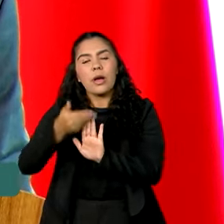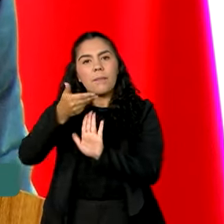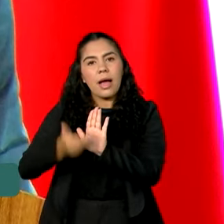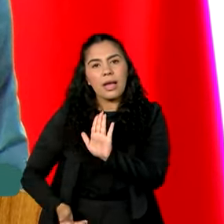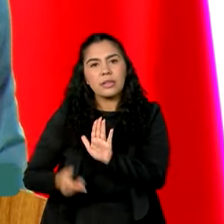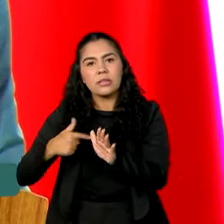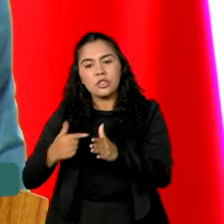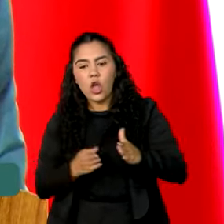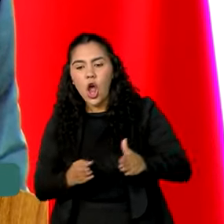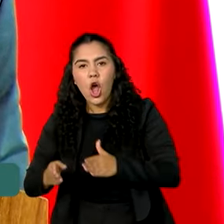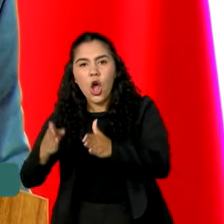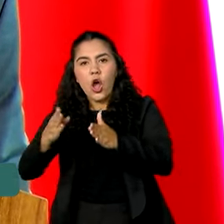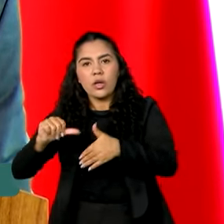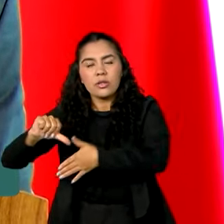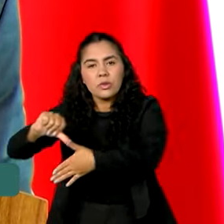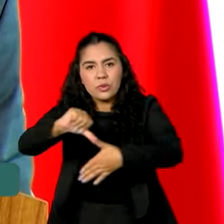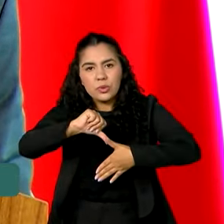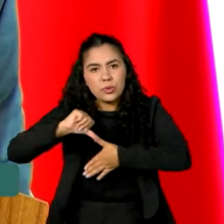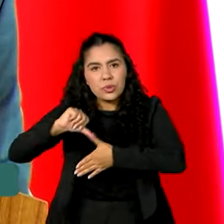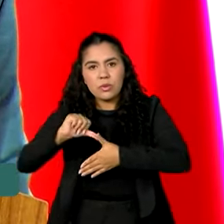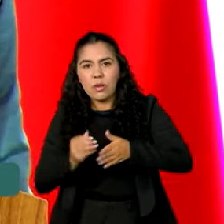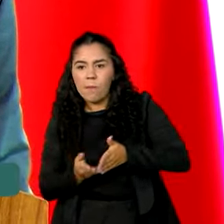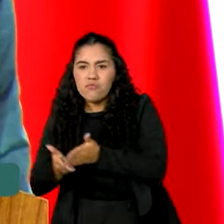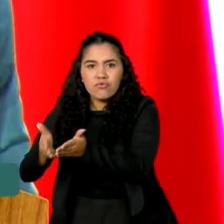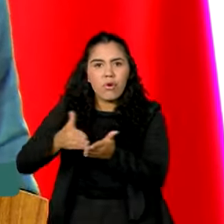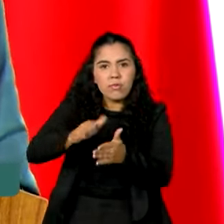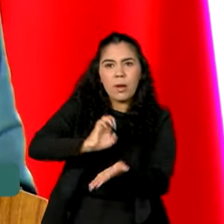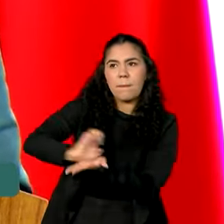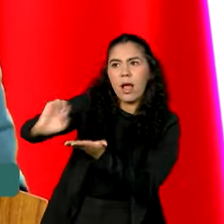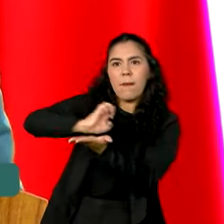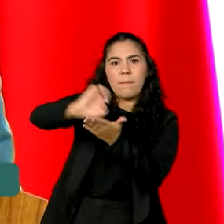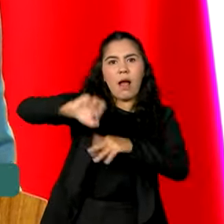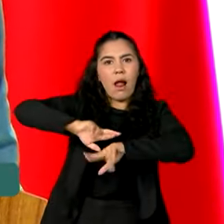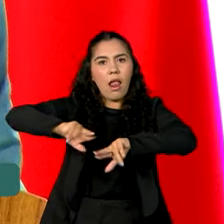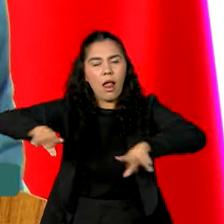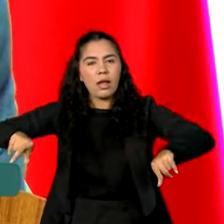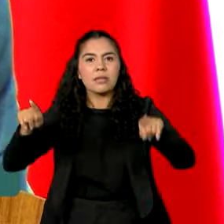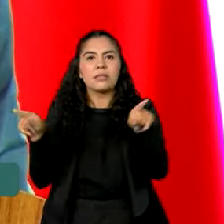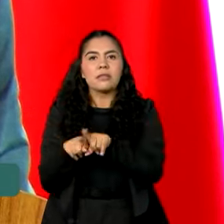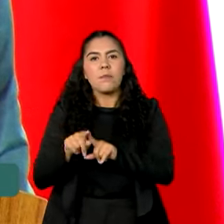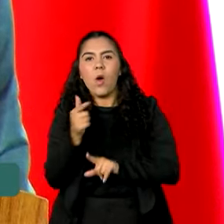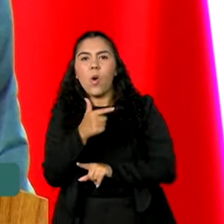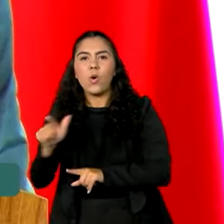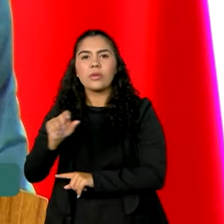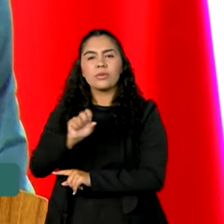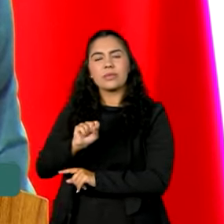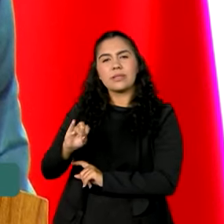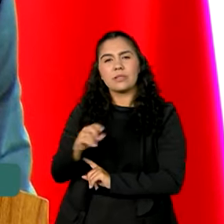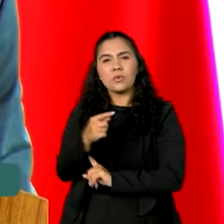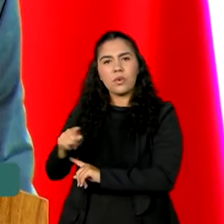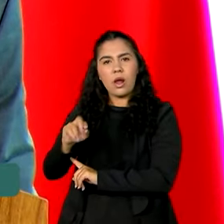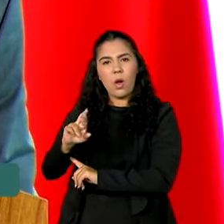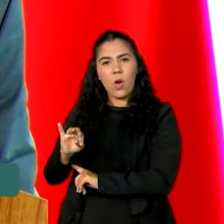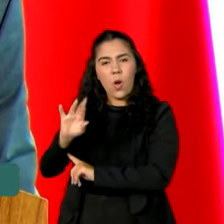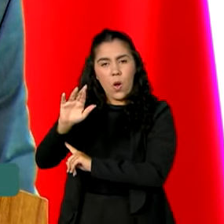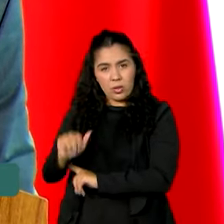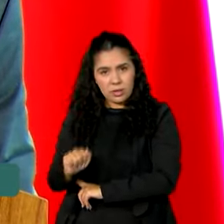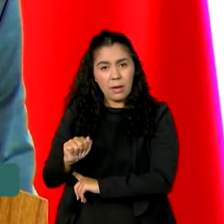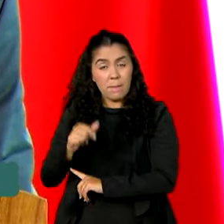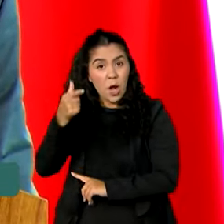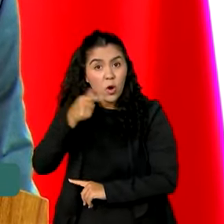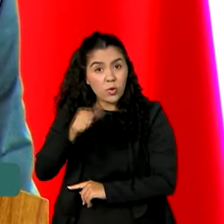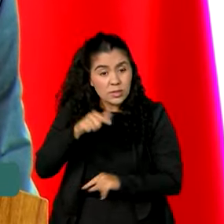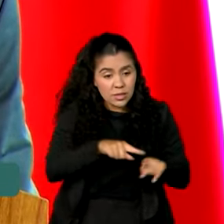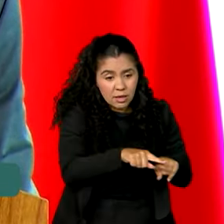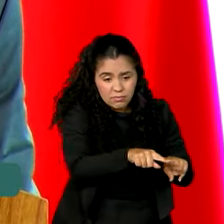e o plano de transformação ecológica e a iniciativa Cinturão e Rota. Para dar concretude às